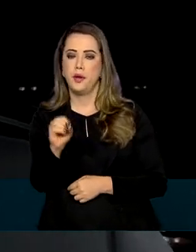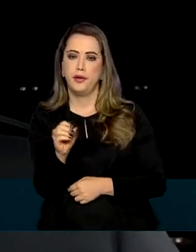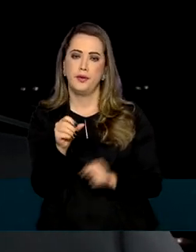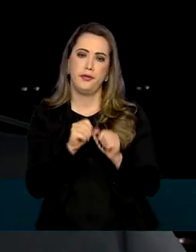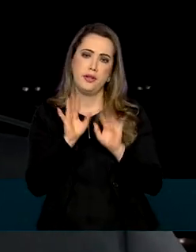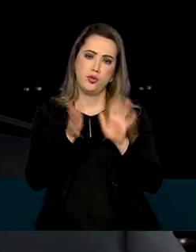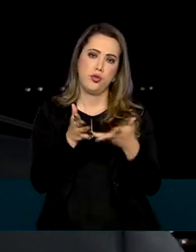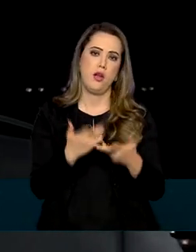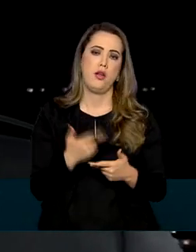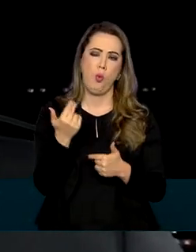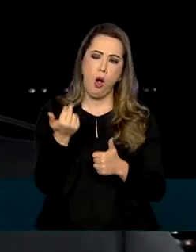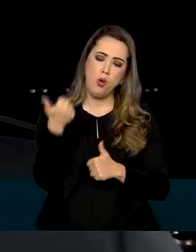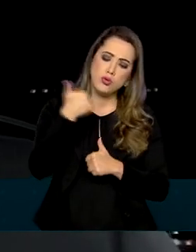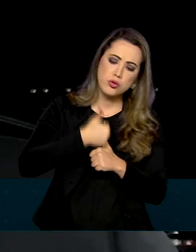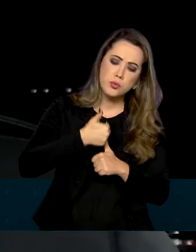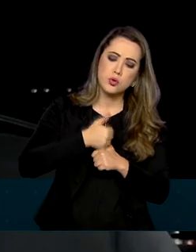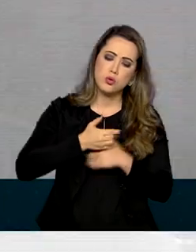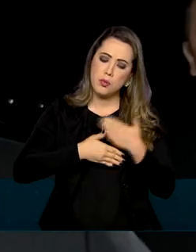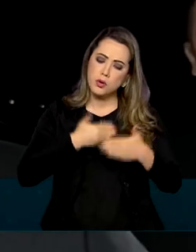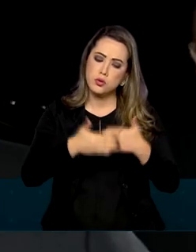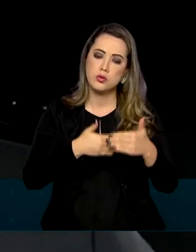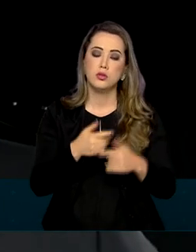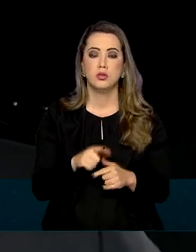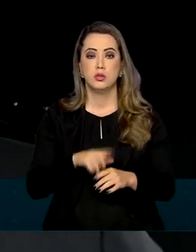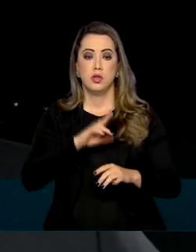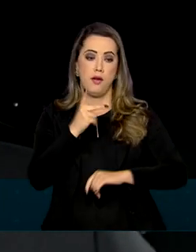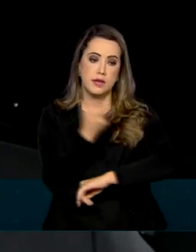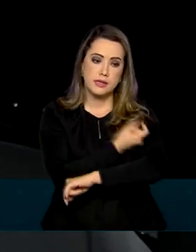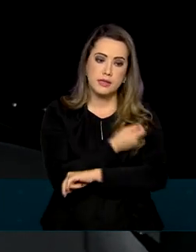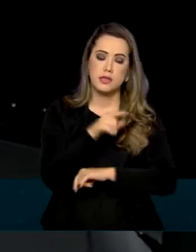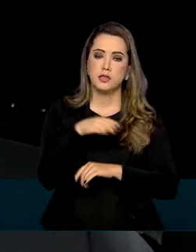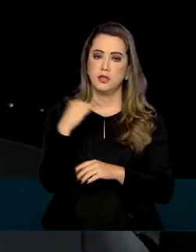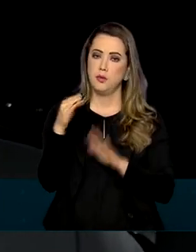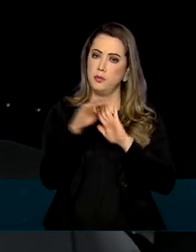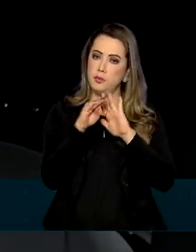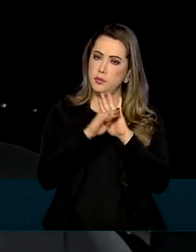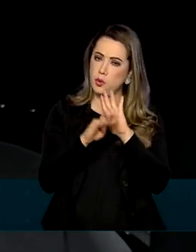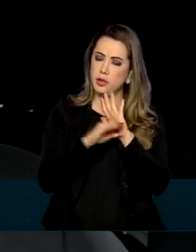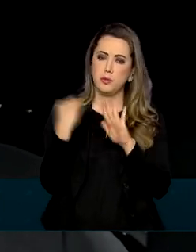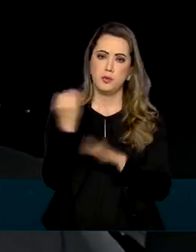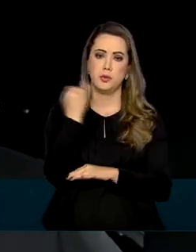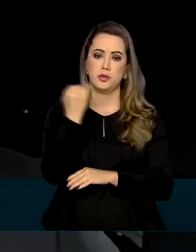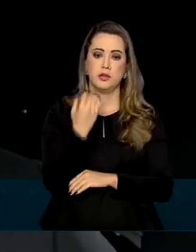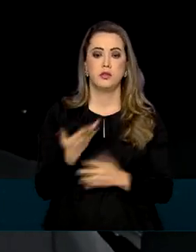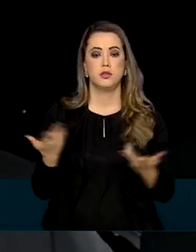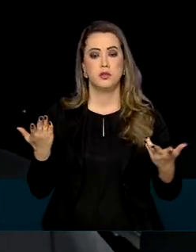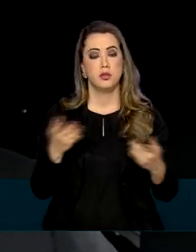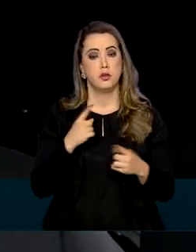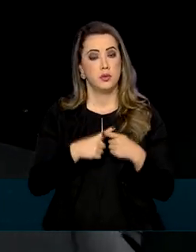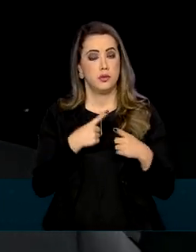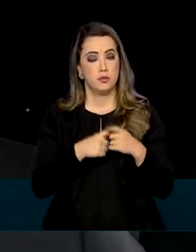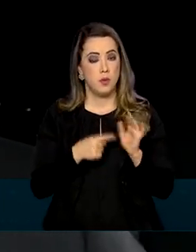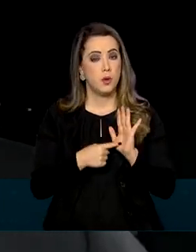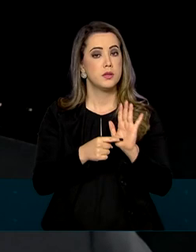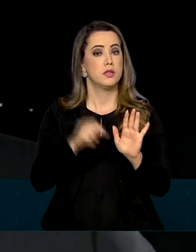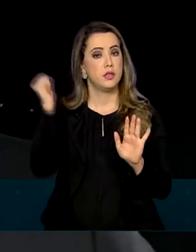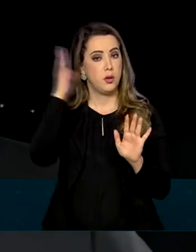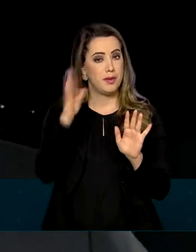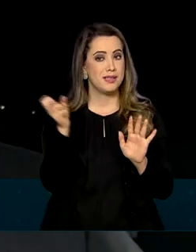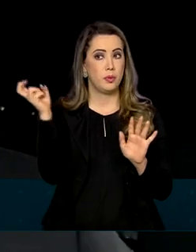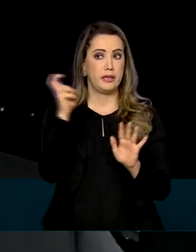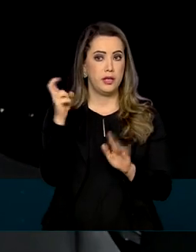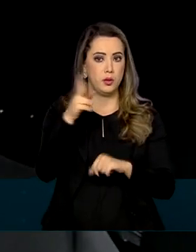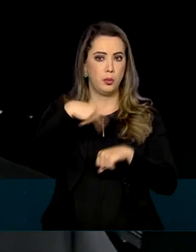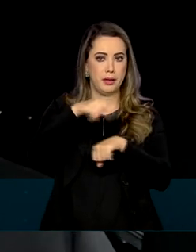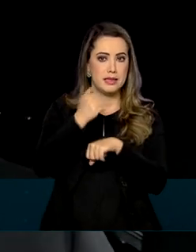às vacinas, um programa bastante ousado. Vale lembrar que o Brasil é o quinto país em valores absolutos que mais vacina